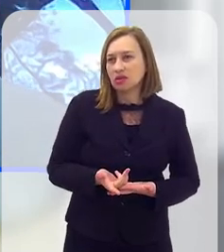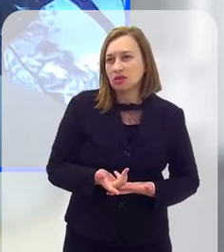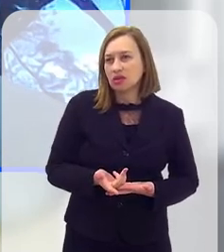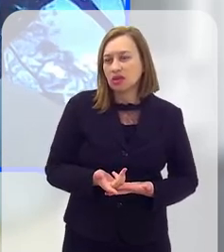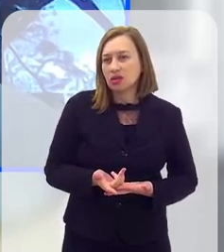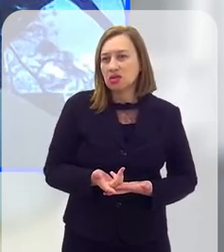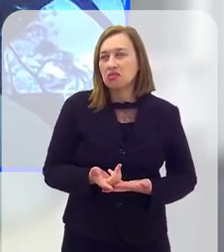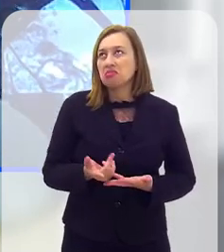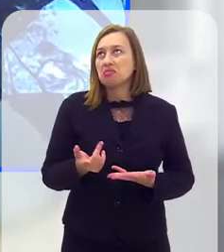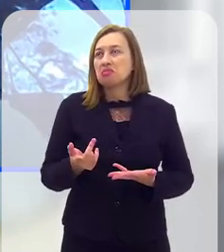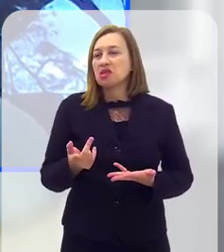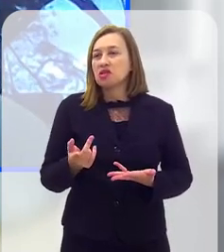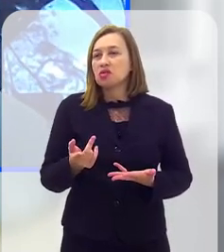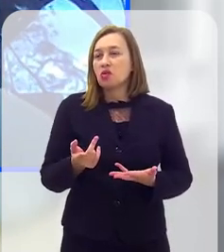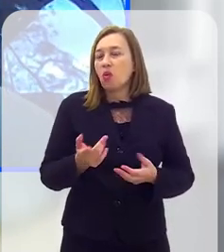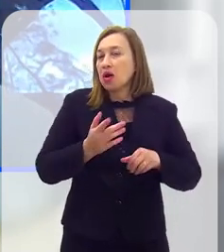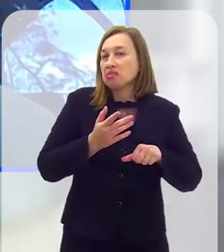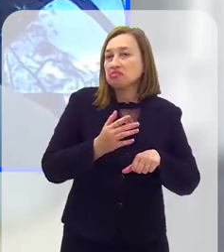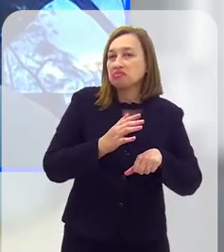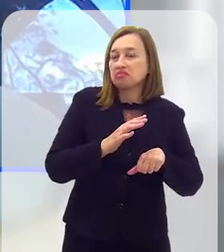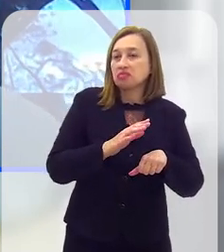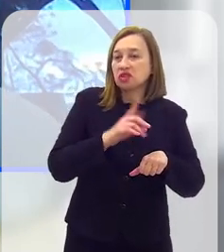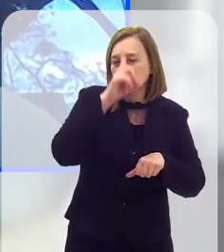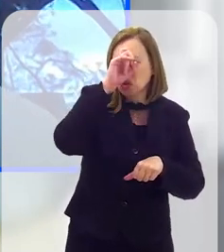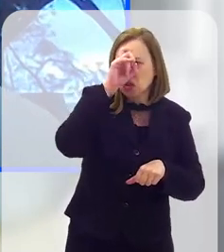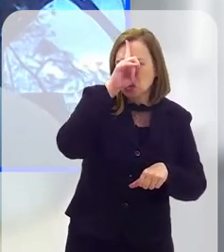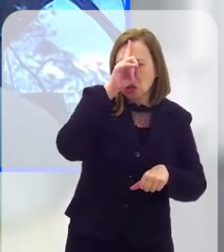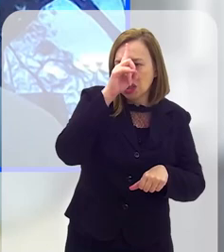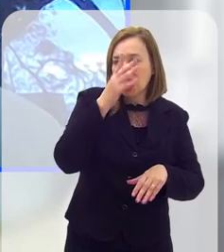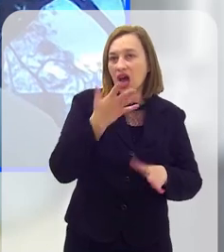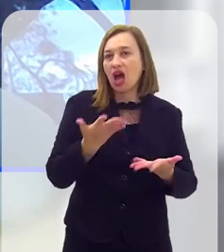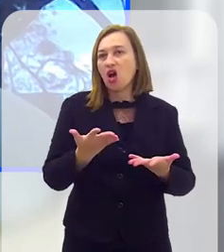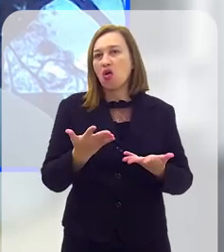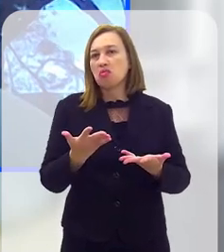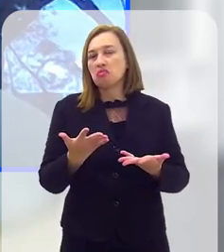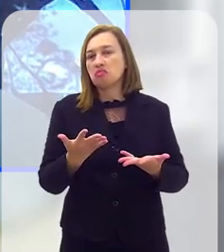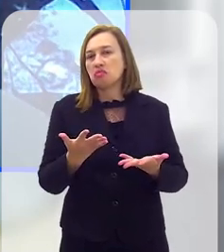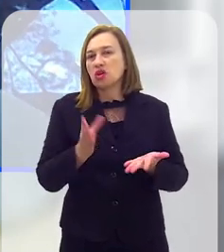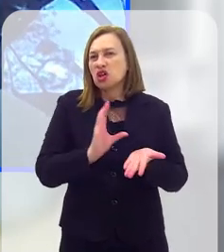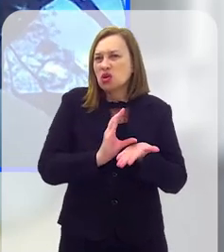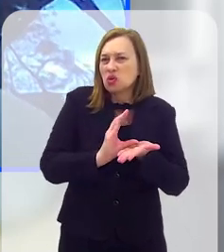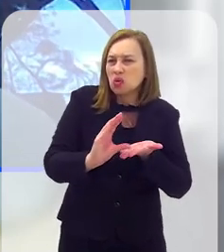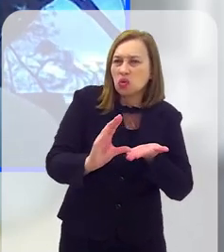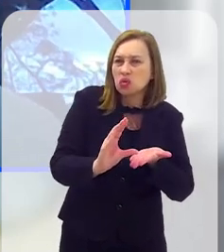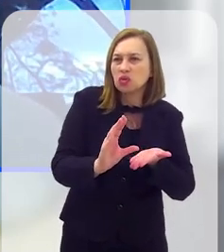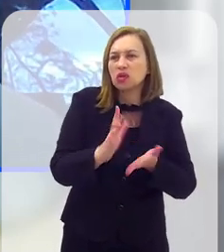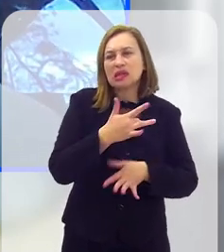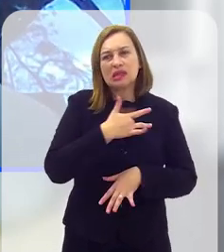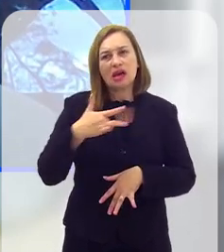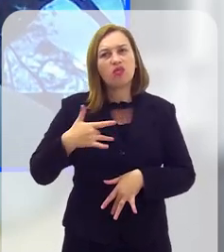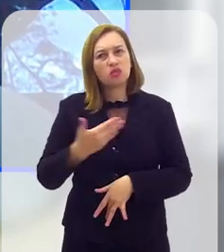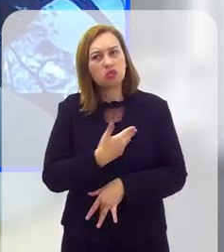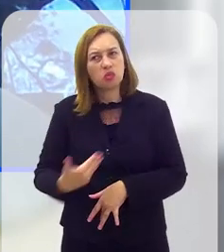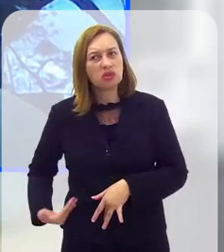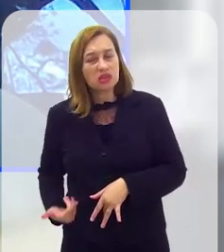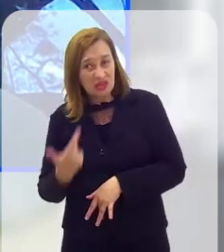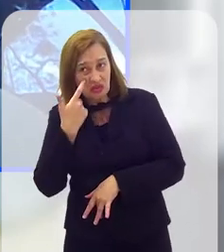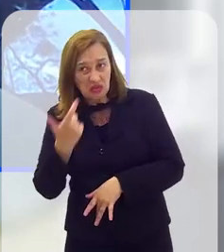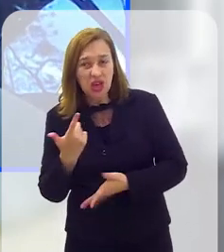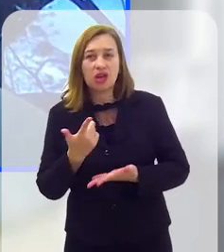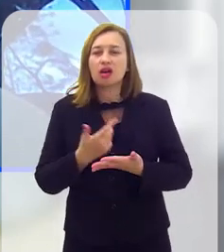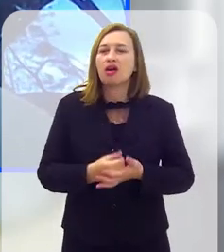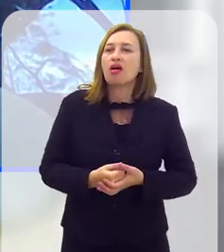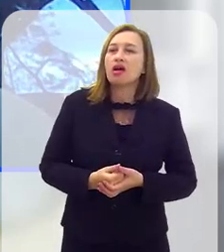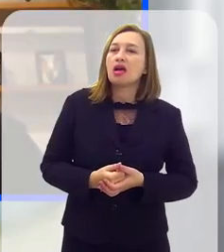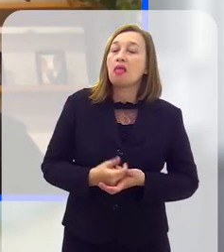hospital, então diminui os custos com saúde pública. Você vai ter aí